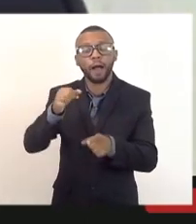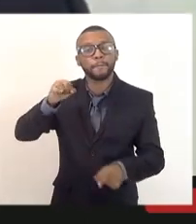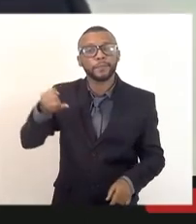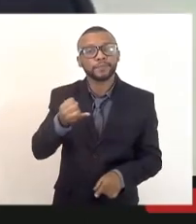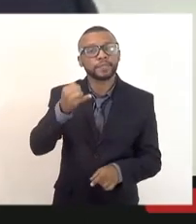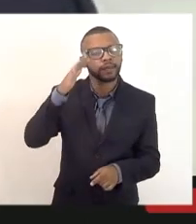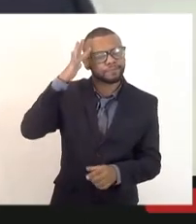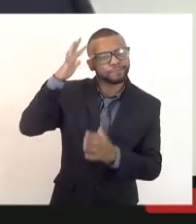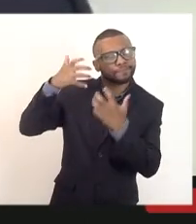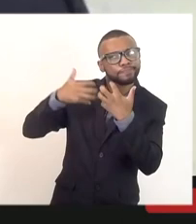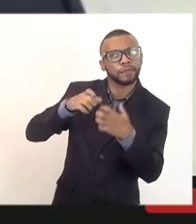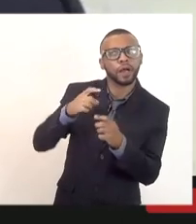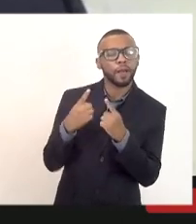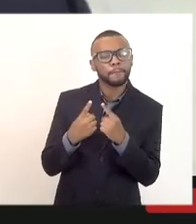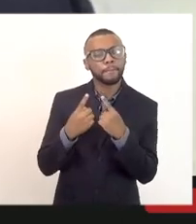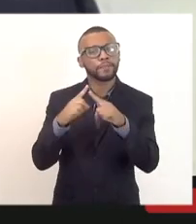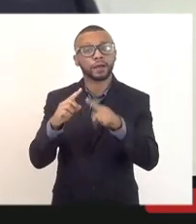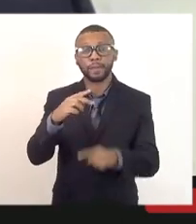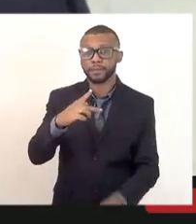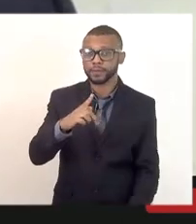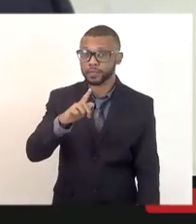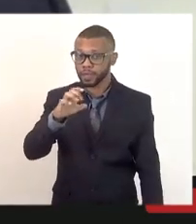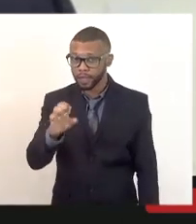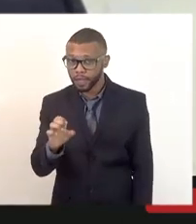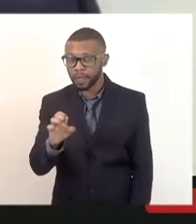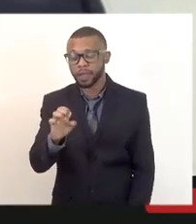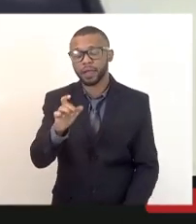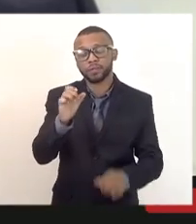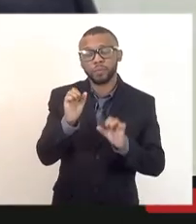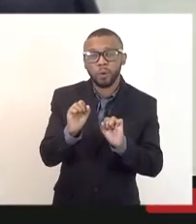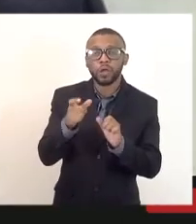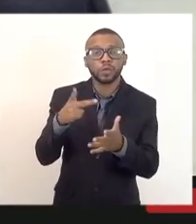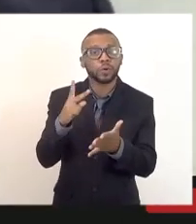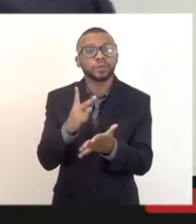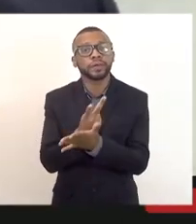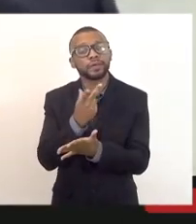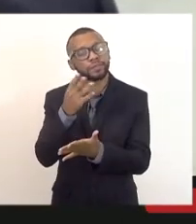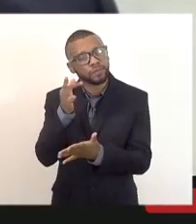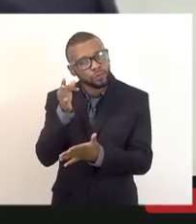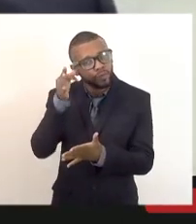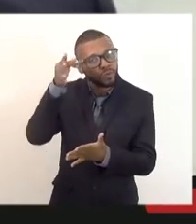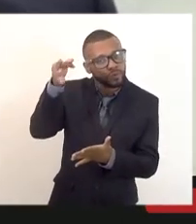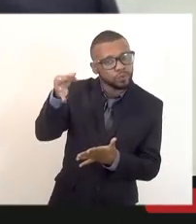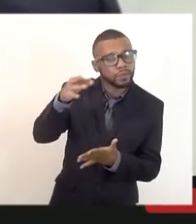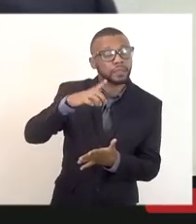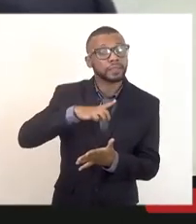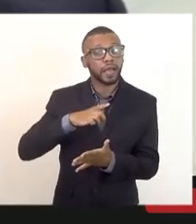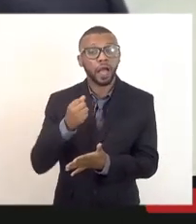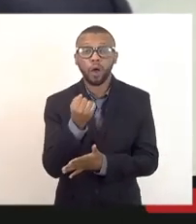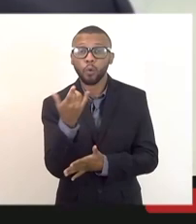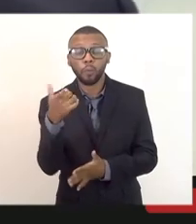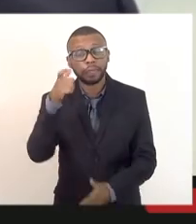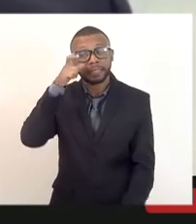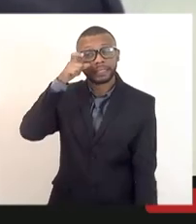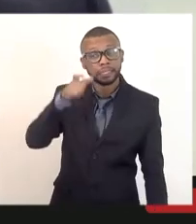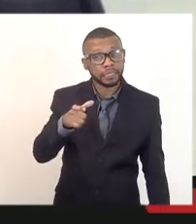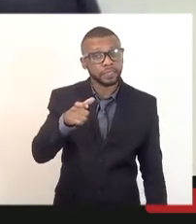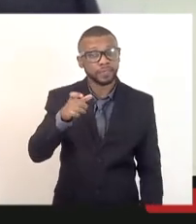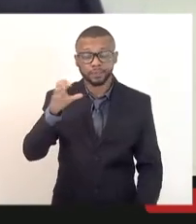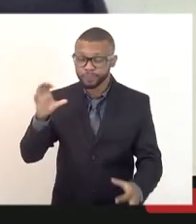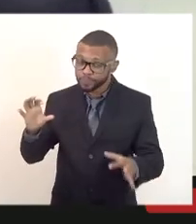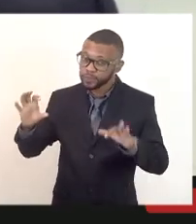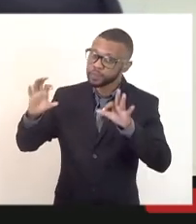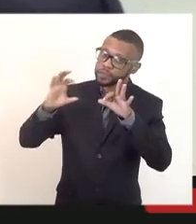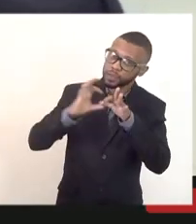com o corpo de bombeiros, e a gente chegar, por exemplo, eventual manifestação de interesse ou algo do tipo, através de uma provocação fruto,